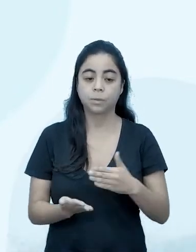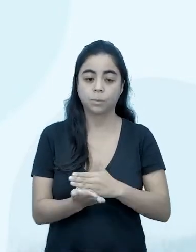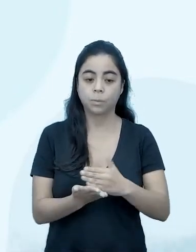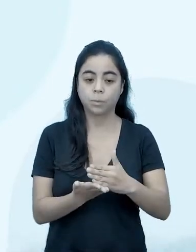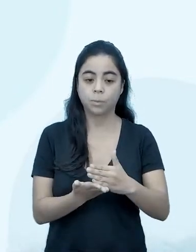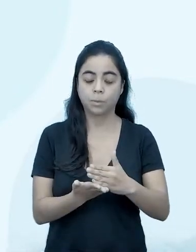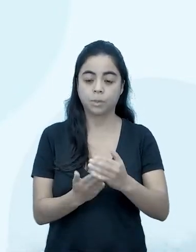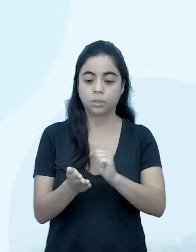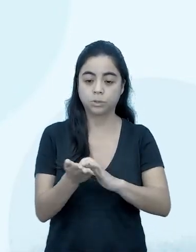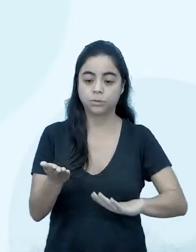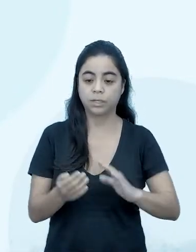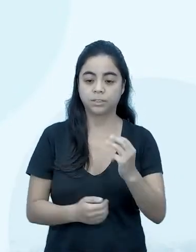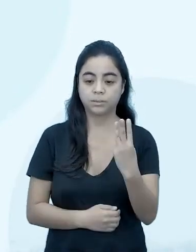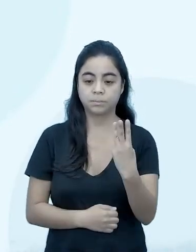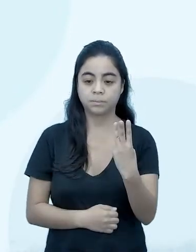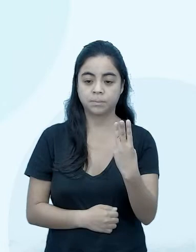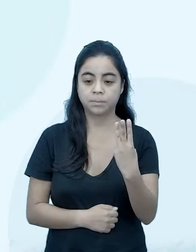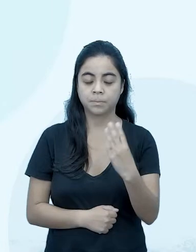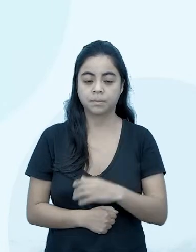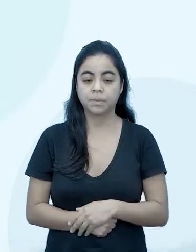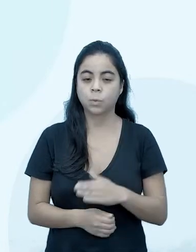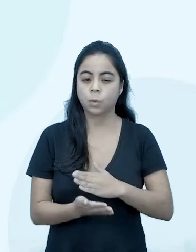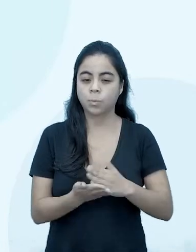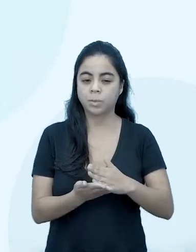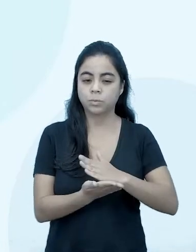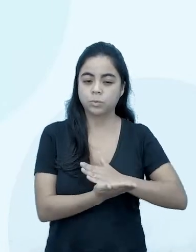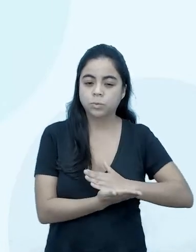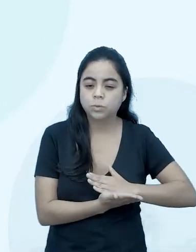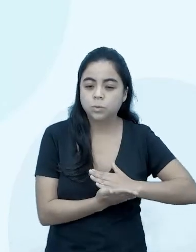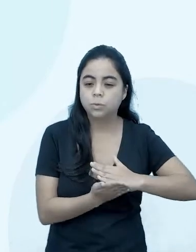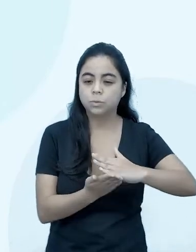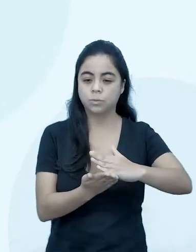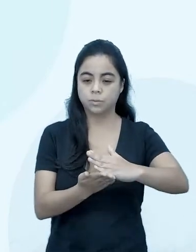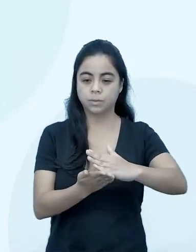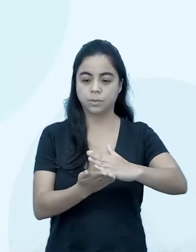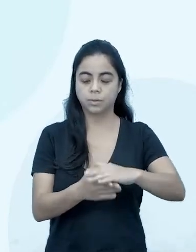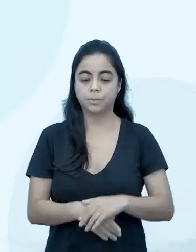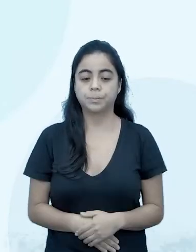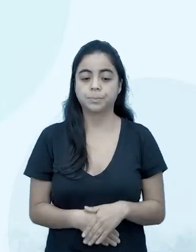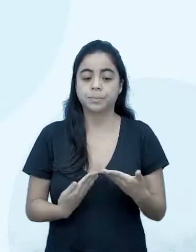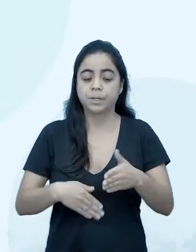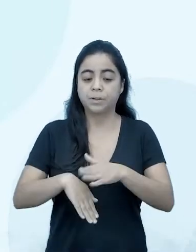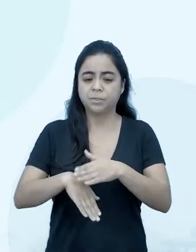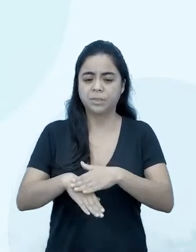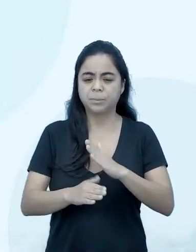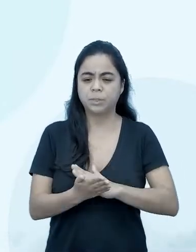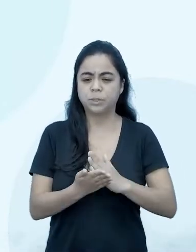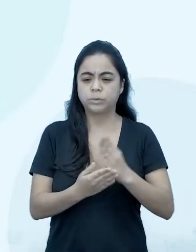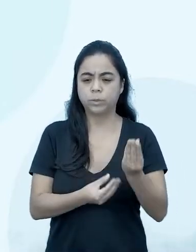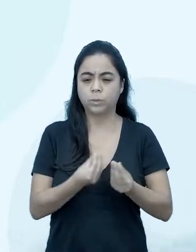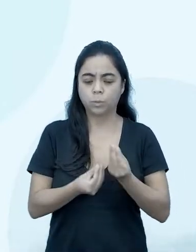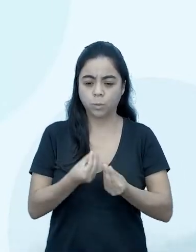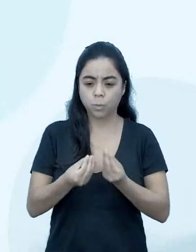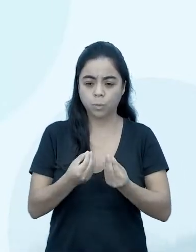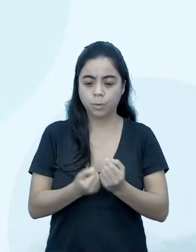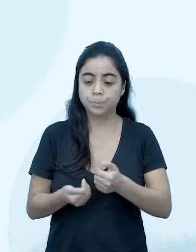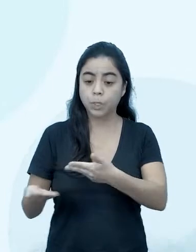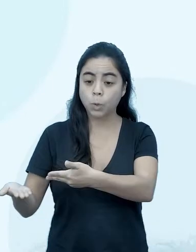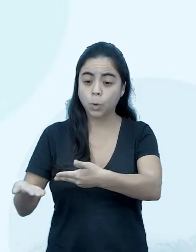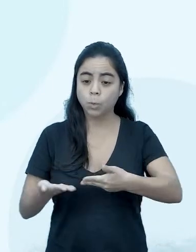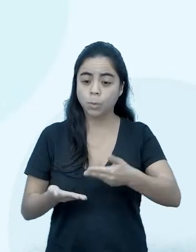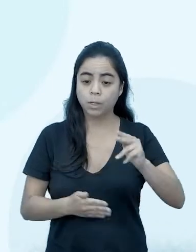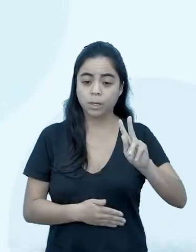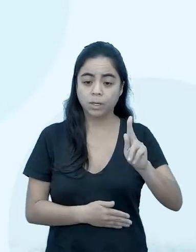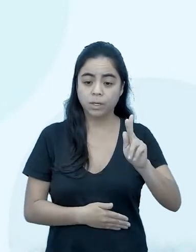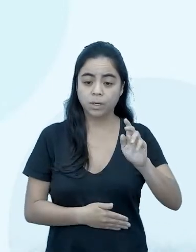essa atividade 3, ela começou com a introdução, o que nós fizemos na introdução? Nós convidamos o